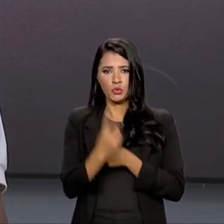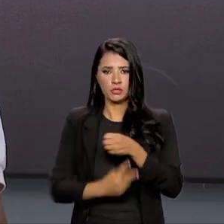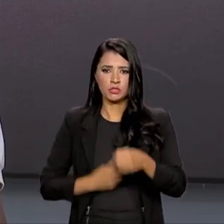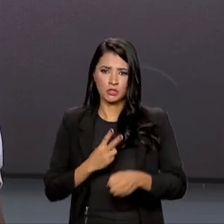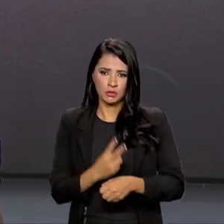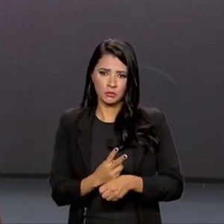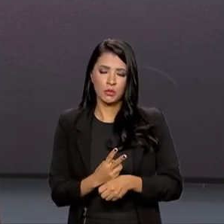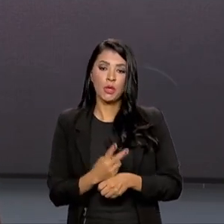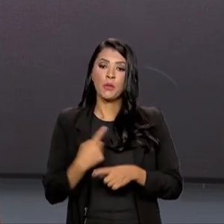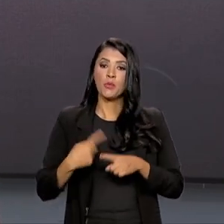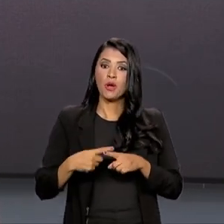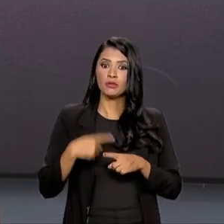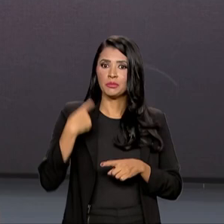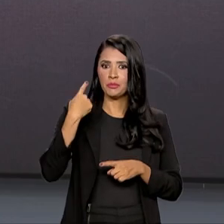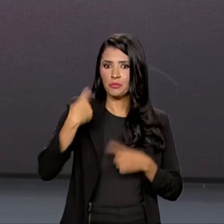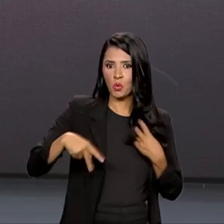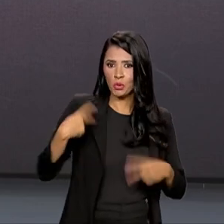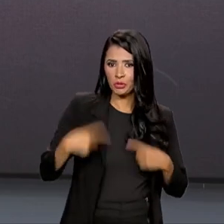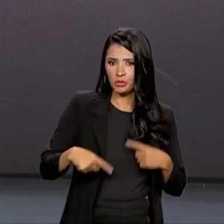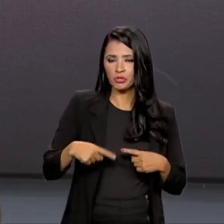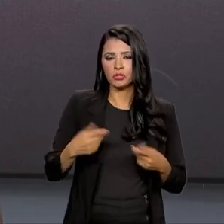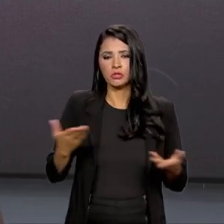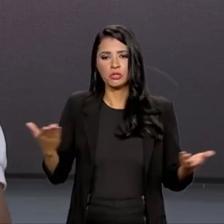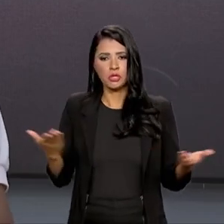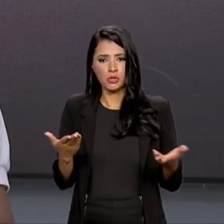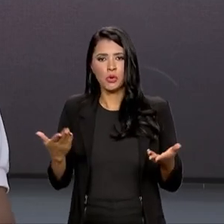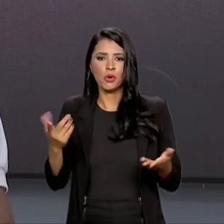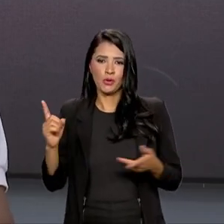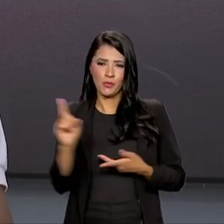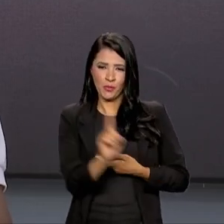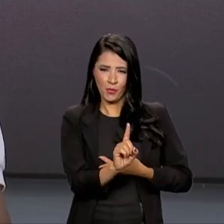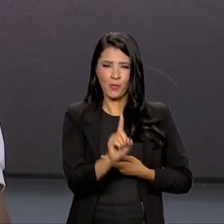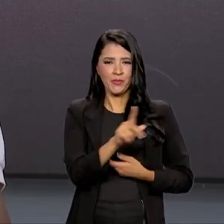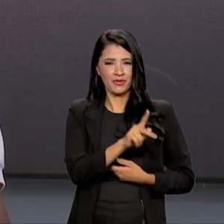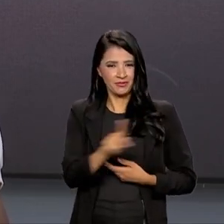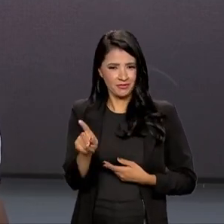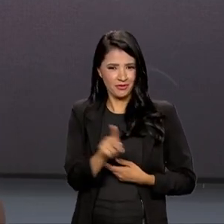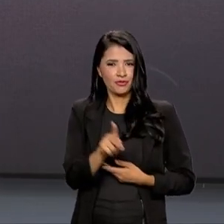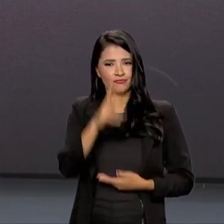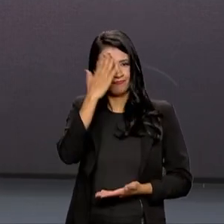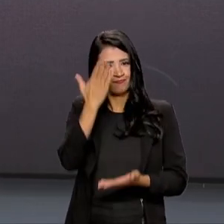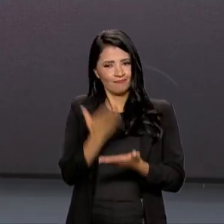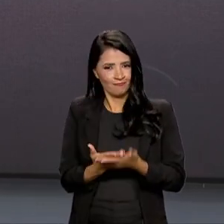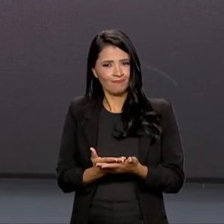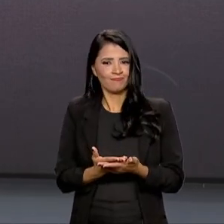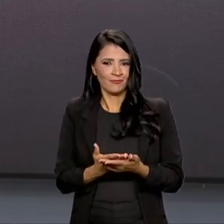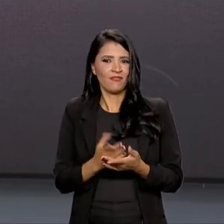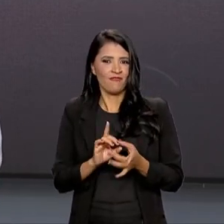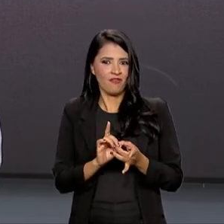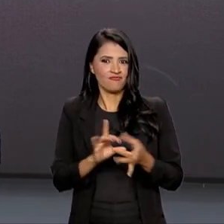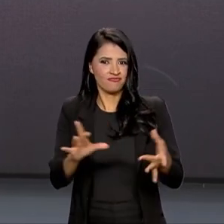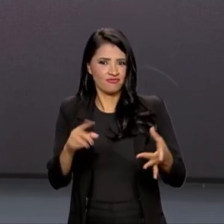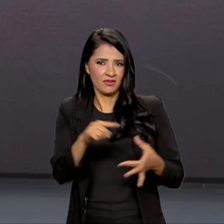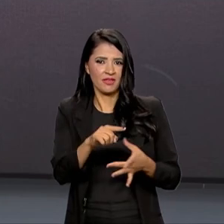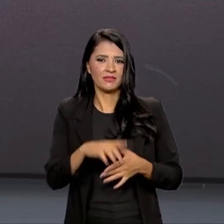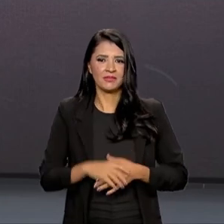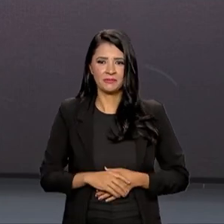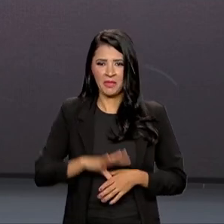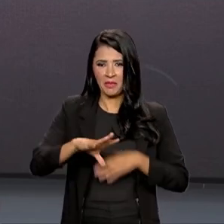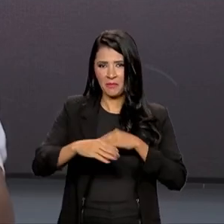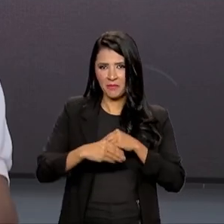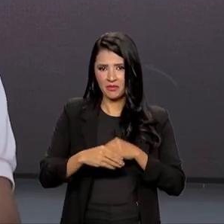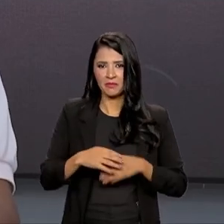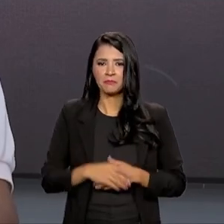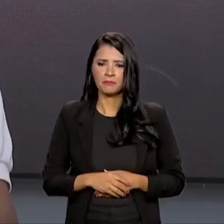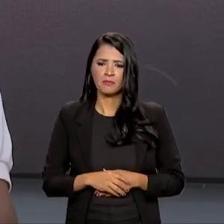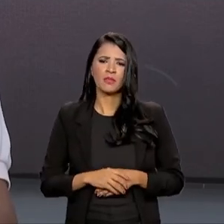devido à questão política, e agora, com a chegada do presidente, a gente acredita que sejam destravadas essas emendas e